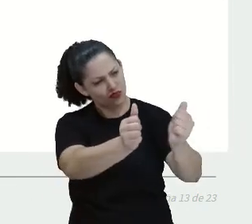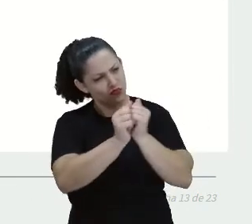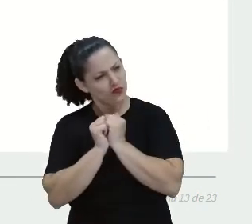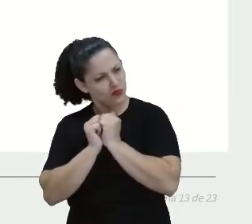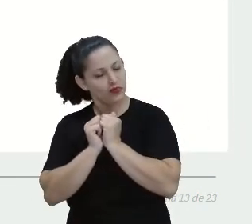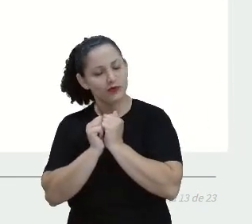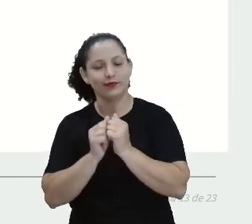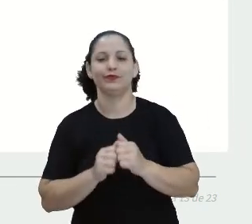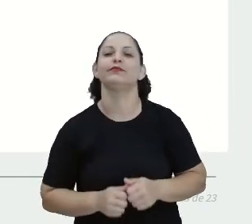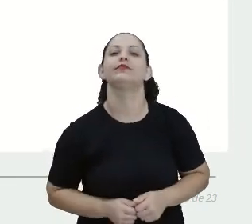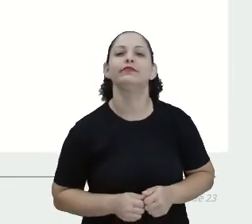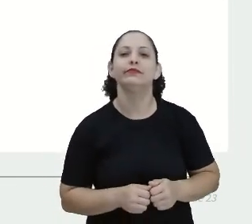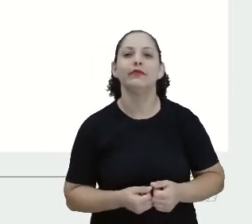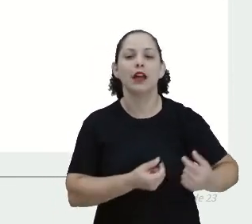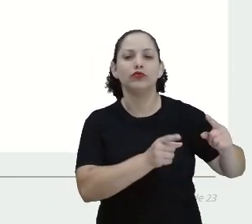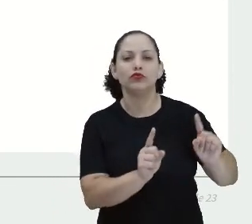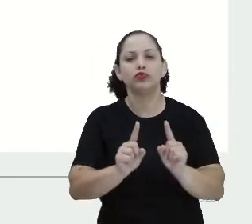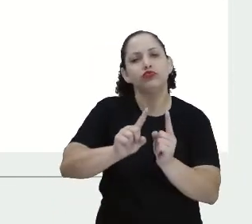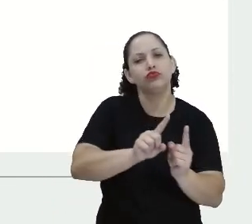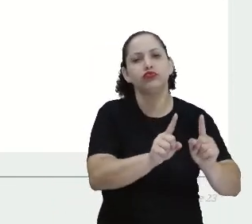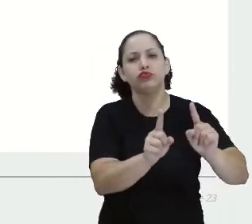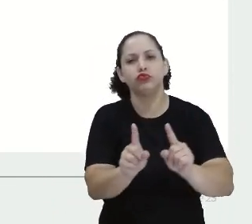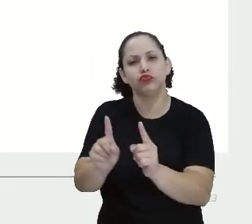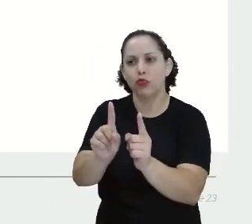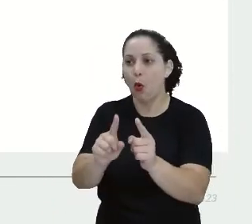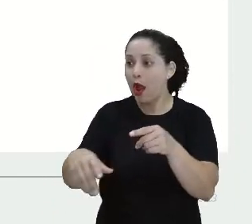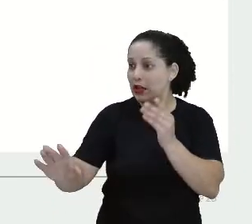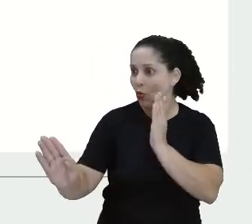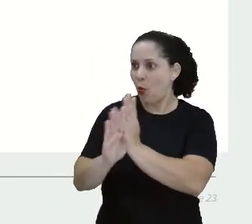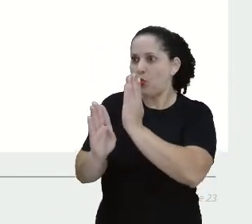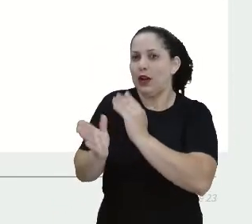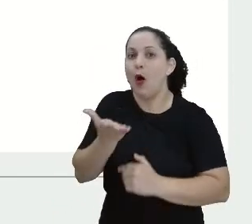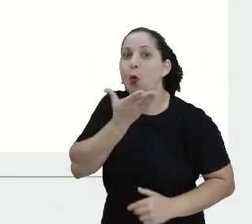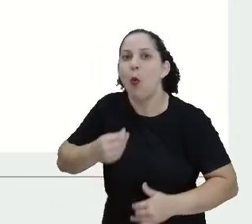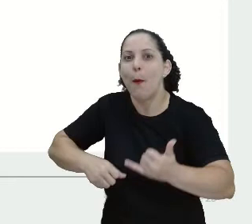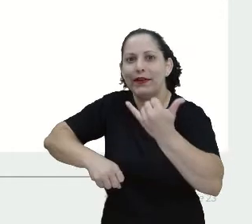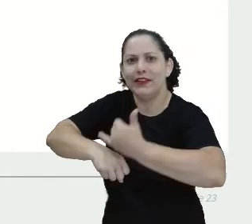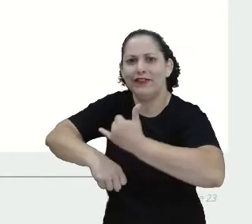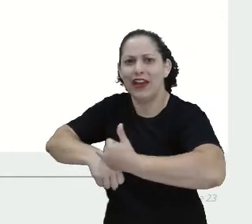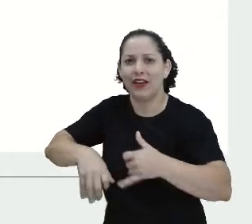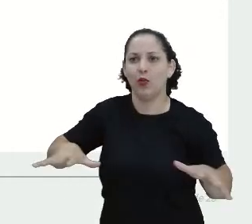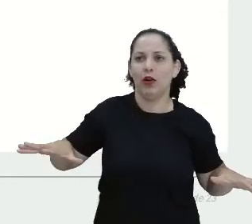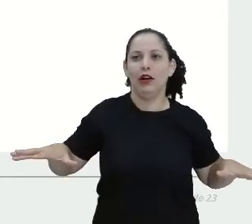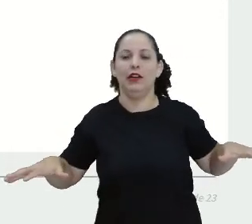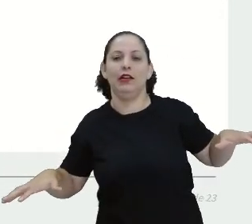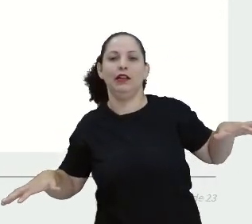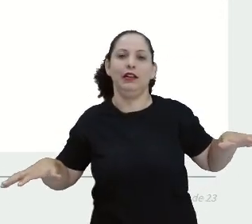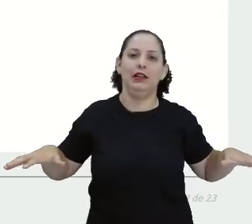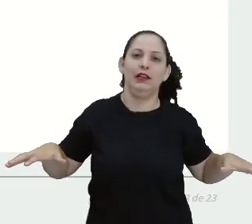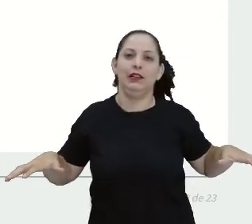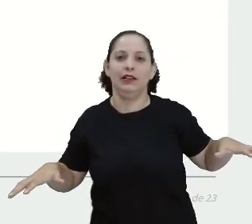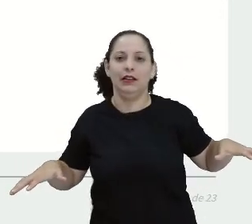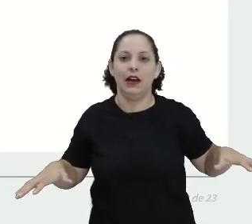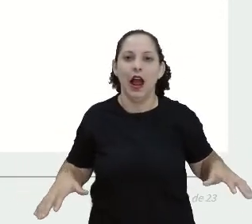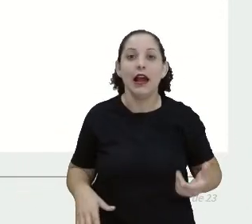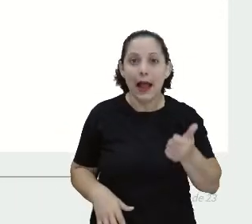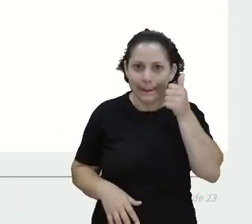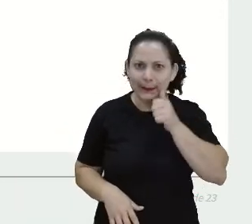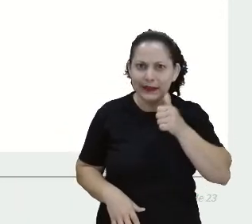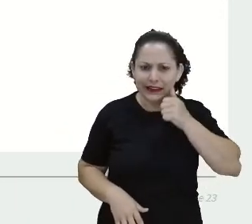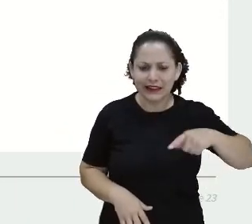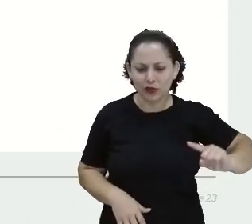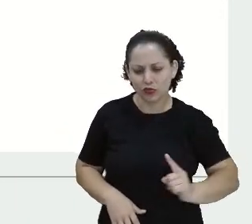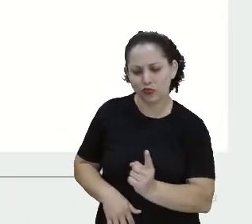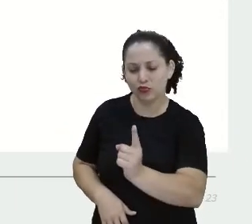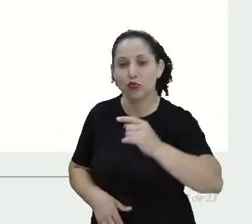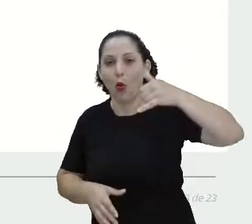Mais adiante, encontrou o Homem de Lata, enferrujado. Depois que Dorothy passou óleo,